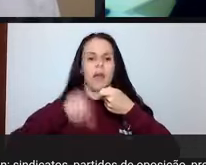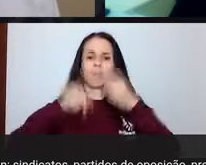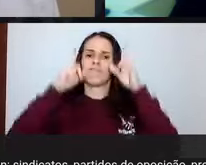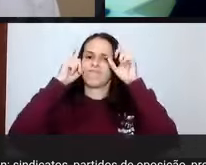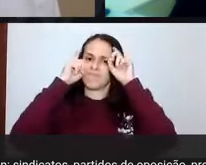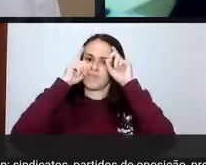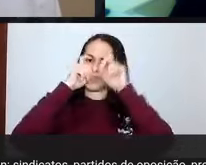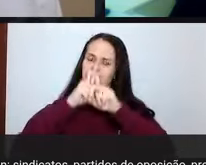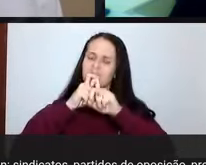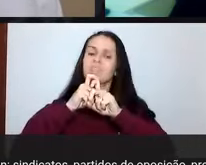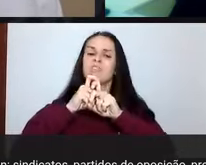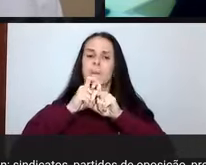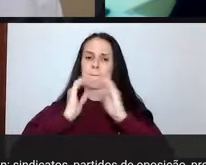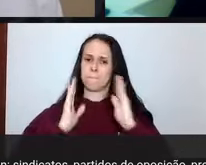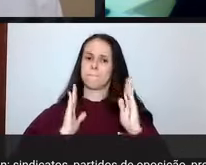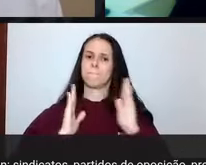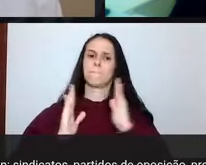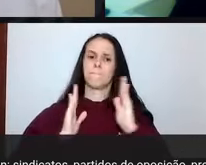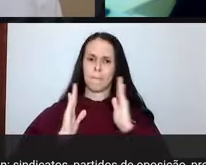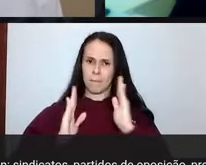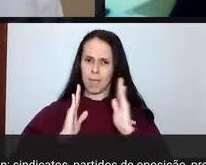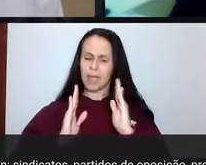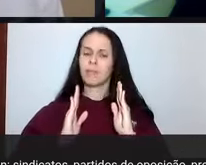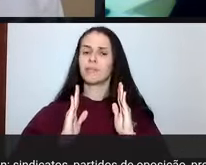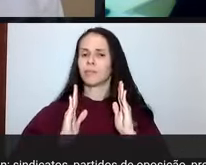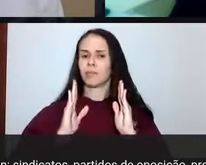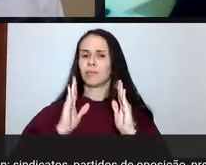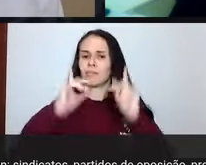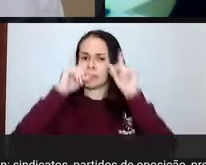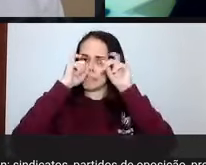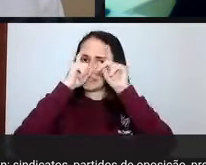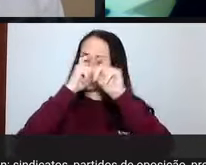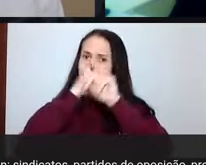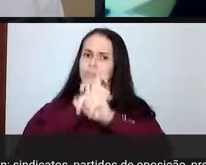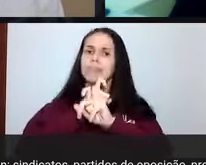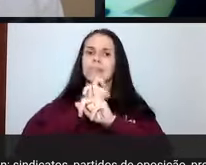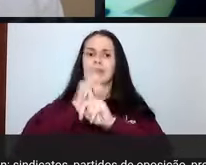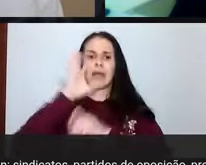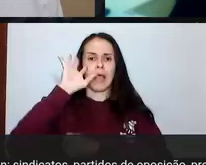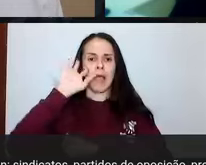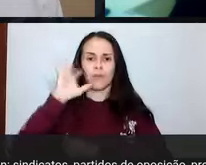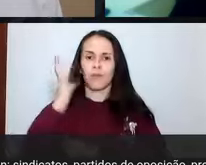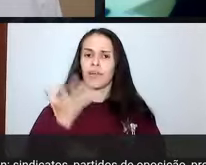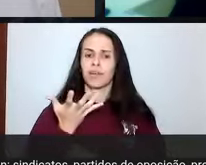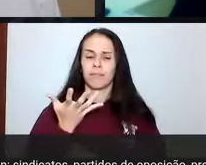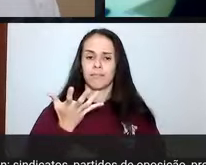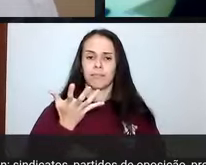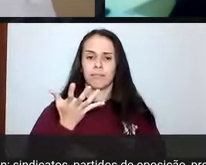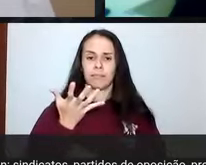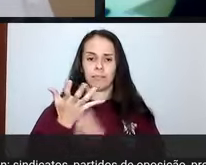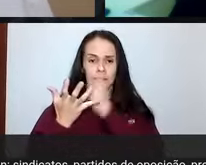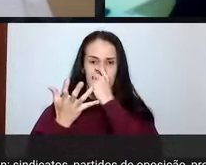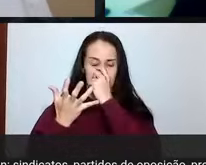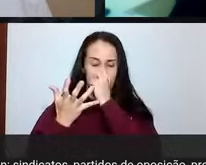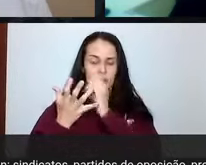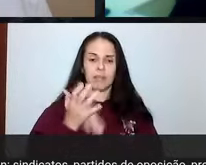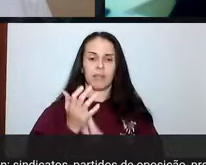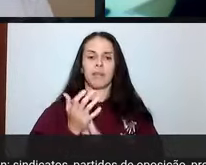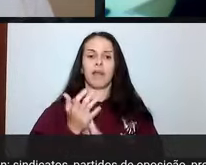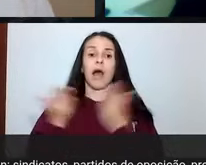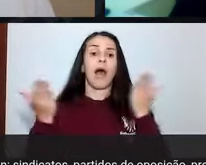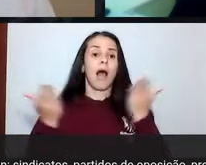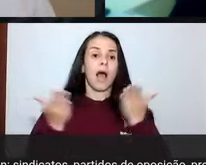é uma equação complexa, difícil de ser resolvida, como disse, na medida que nós temos a necessidade